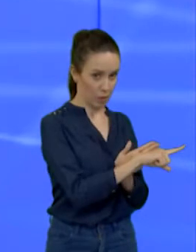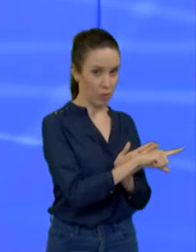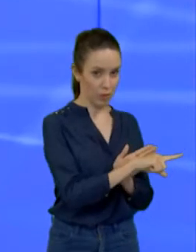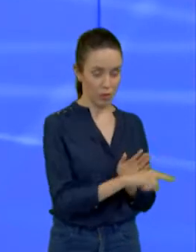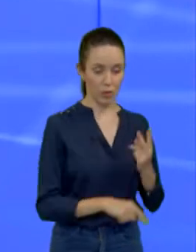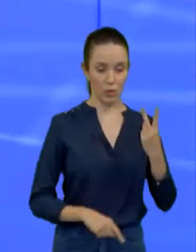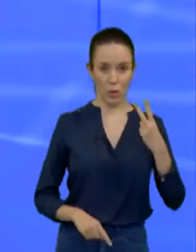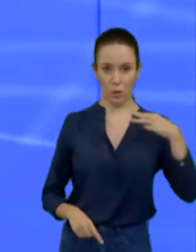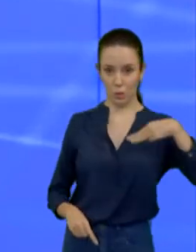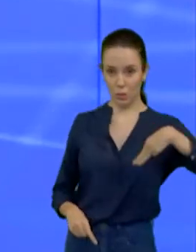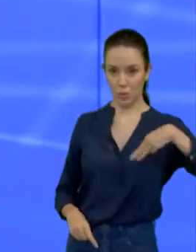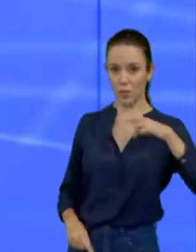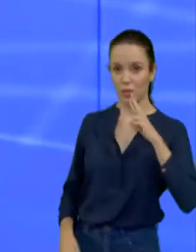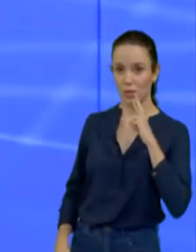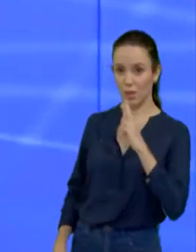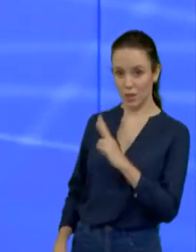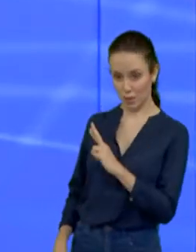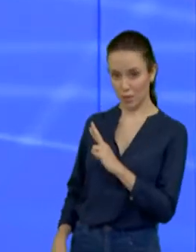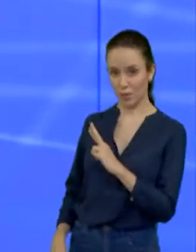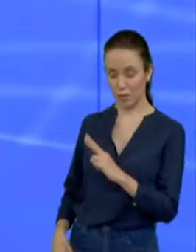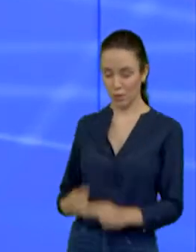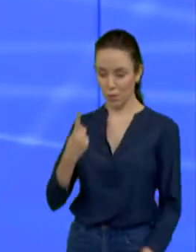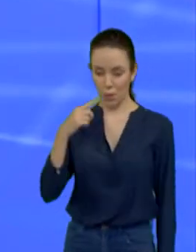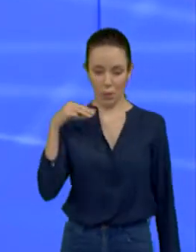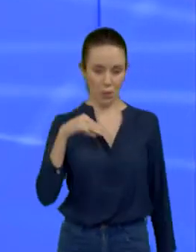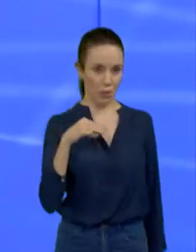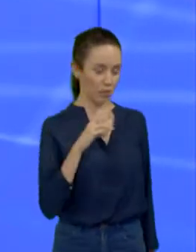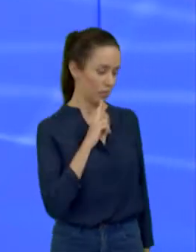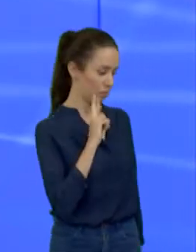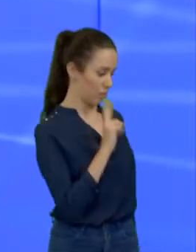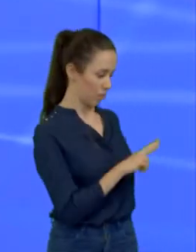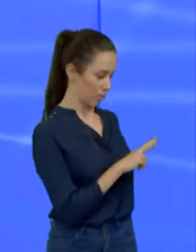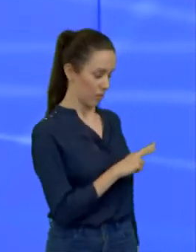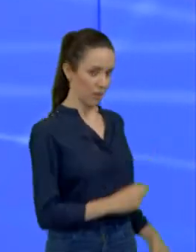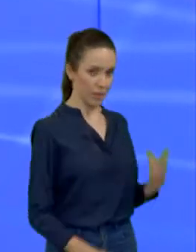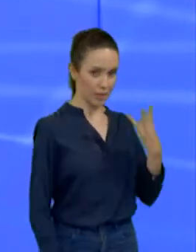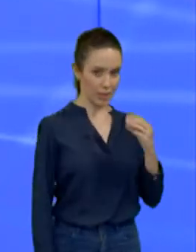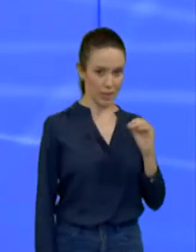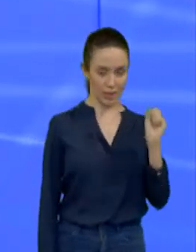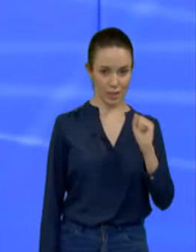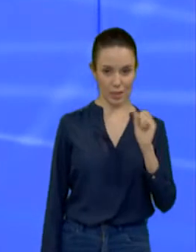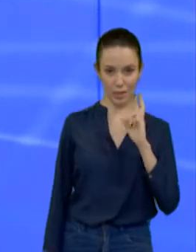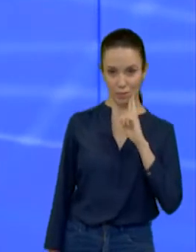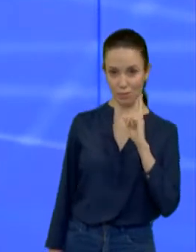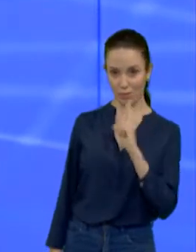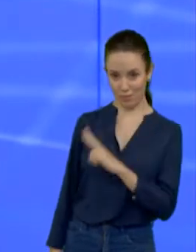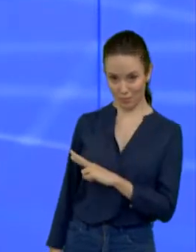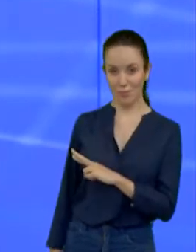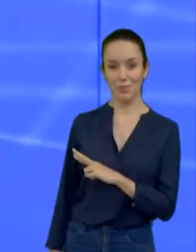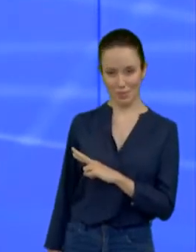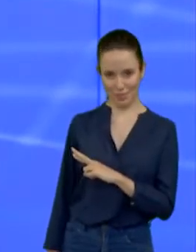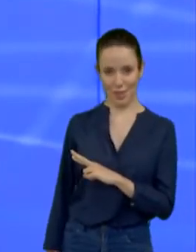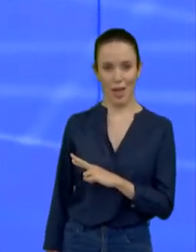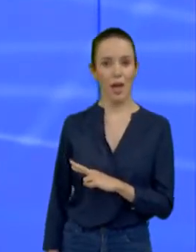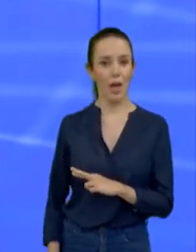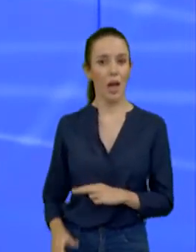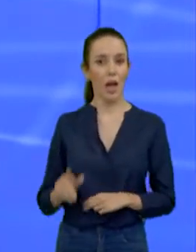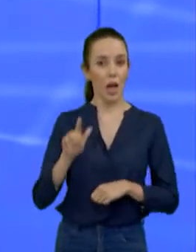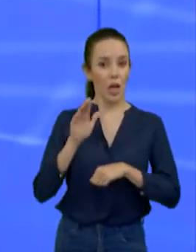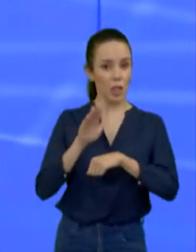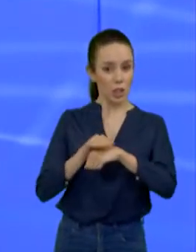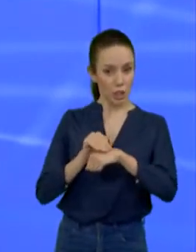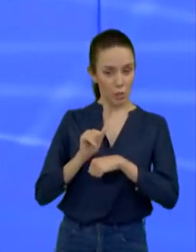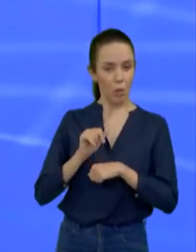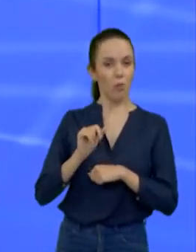minutos para as respostas, 1 minuto para as réplicas e 30 segundos para as tréplicas. E a ordem dos candidatos a